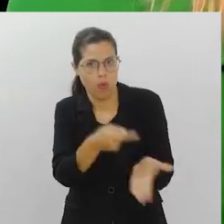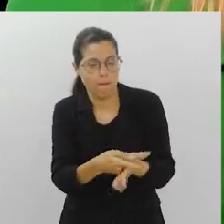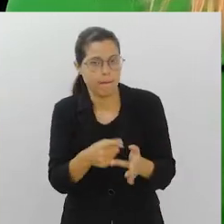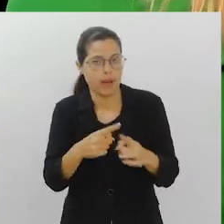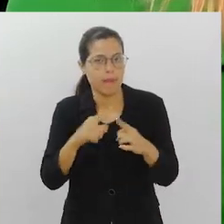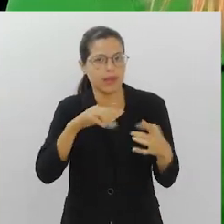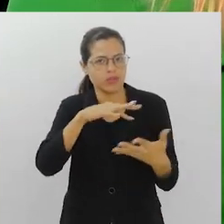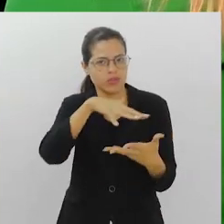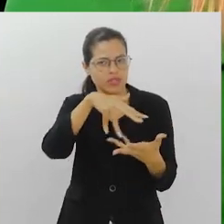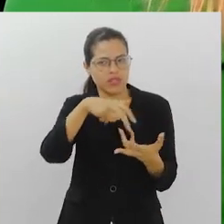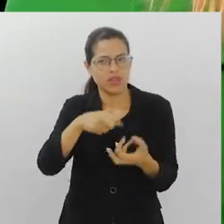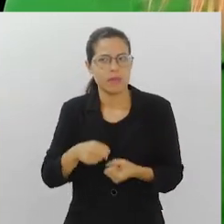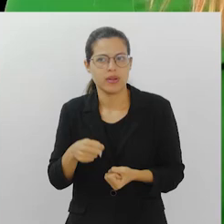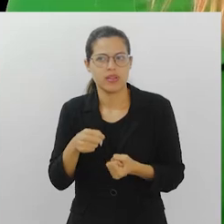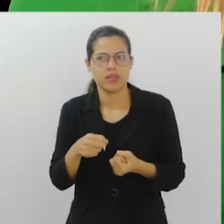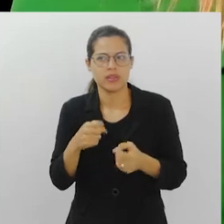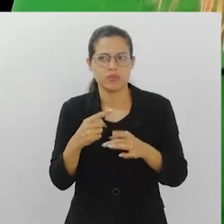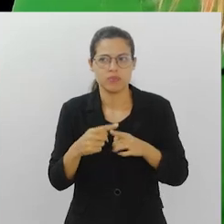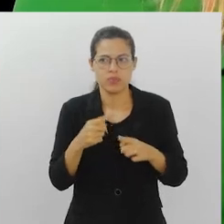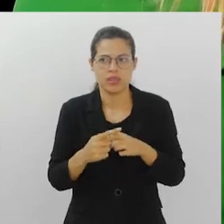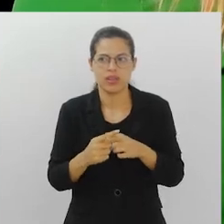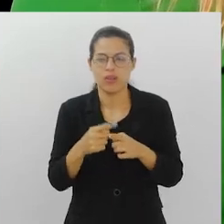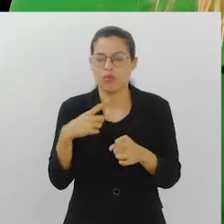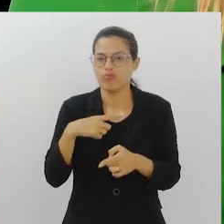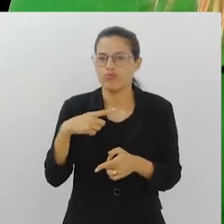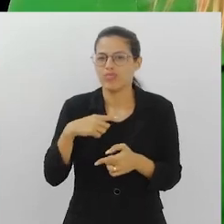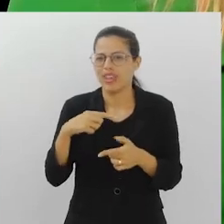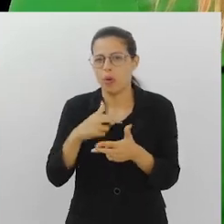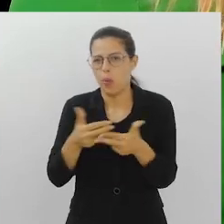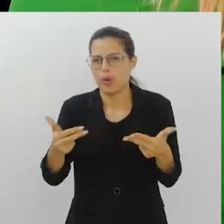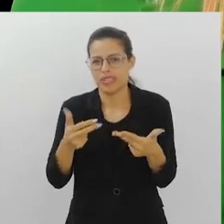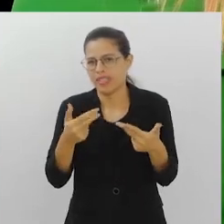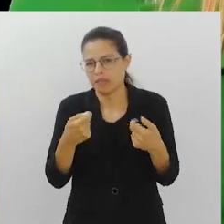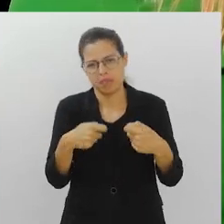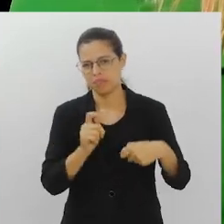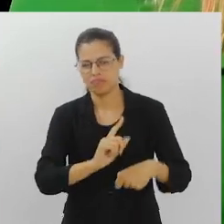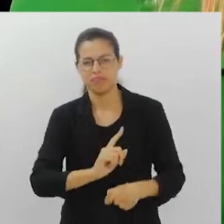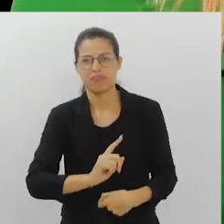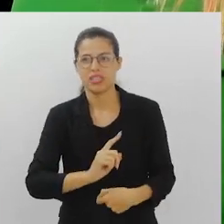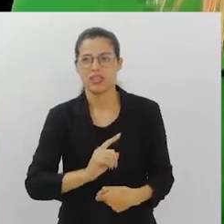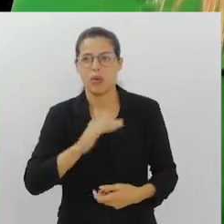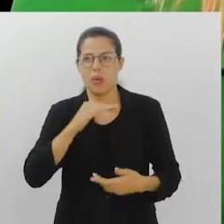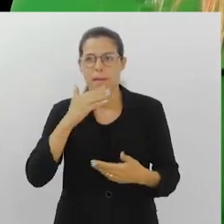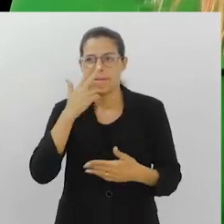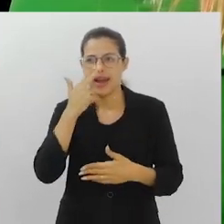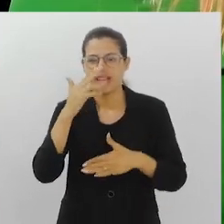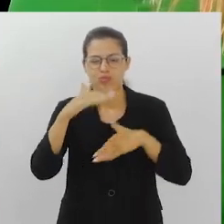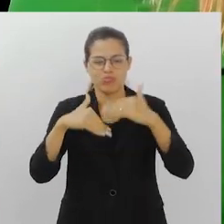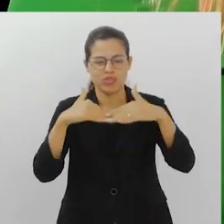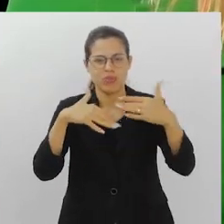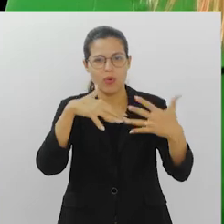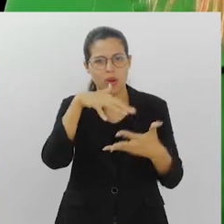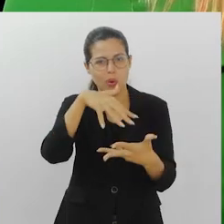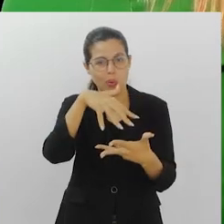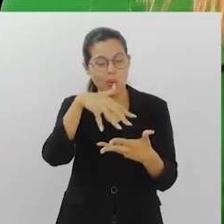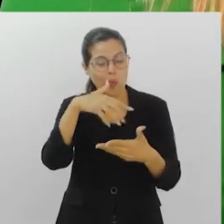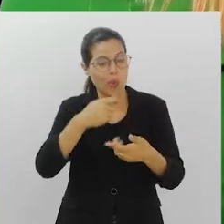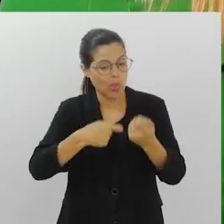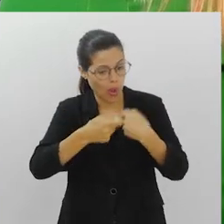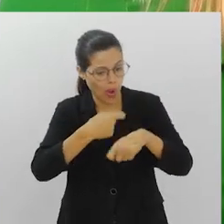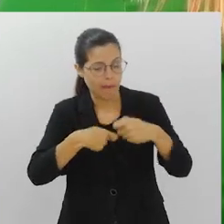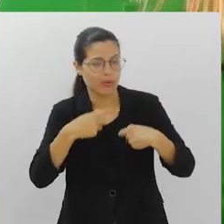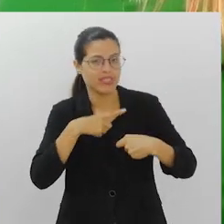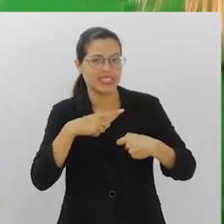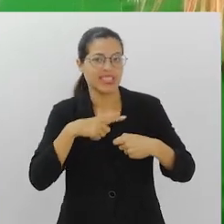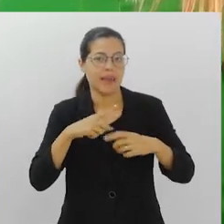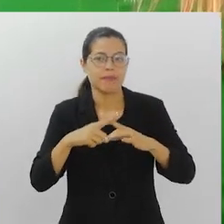se oferta, oferta, oferta, as coisas que não são tão necessárias, o desenvolvimento econômico vem, mas